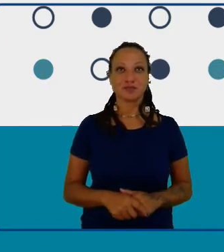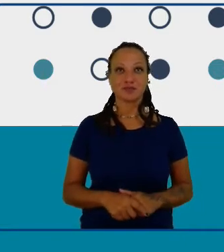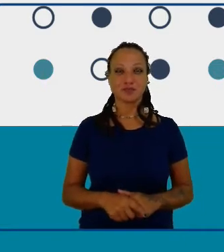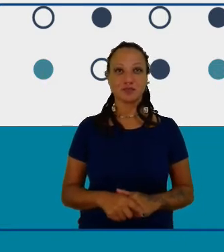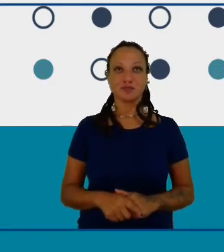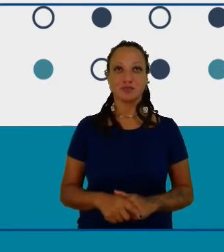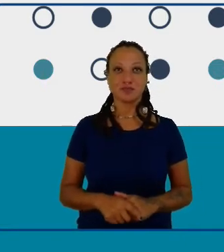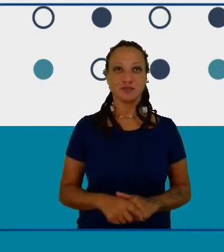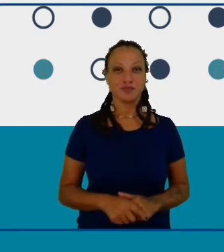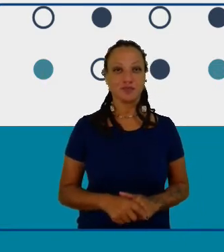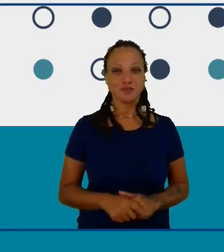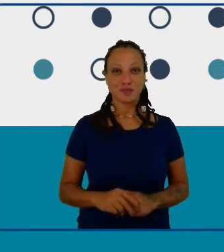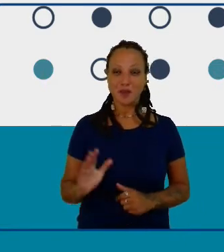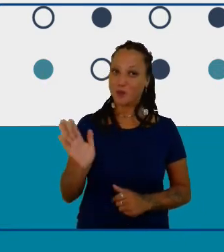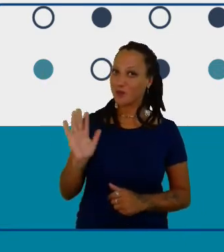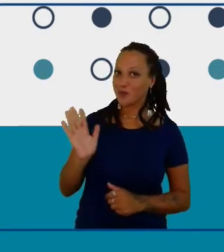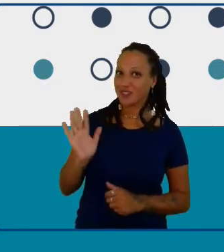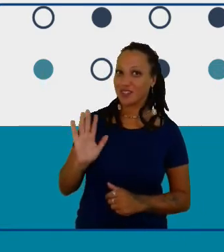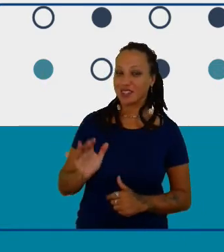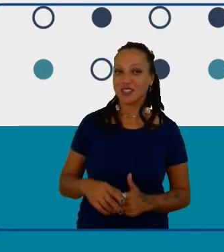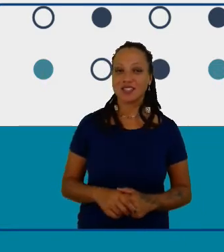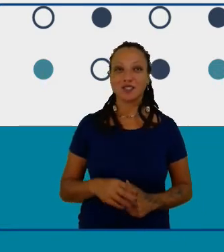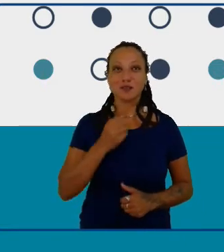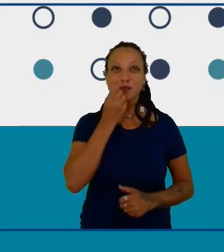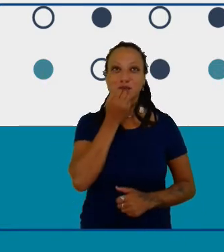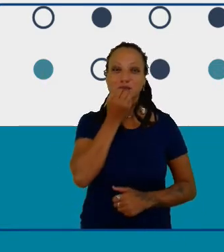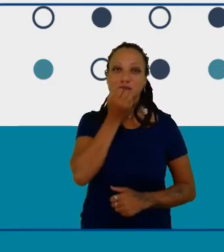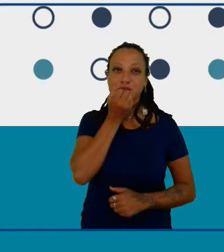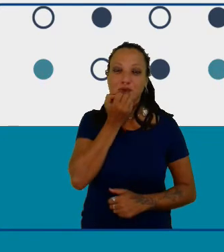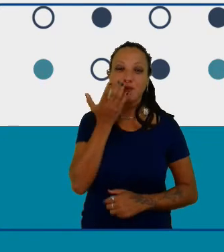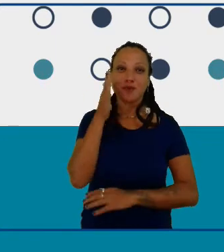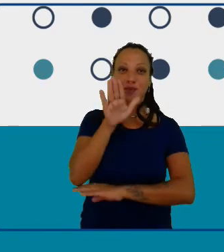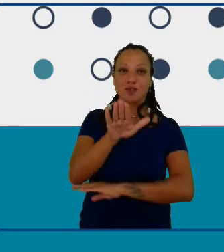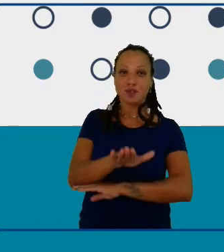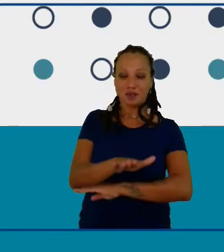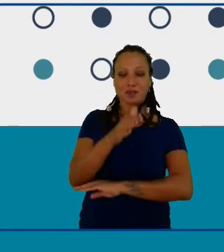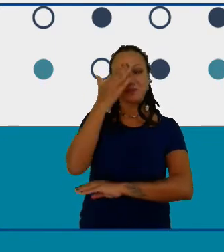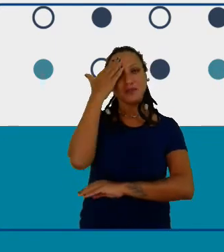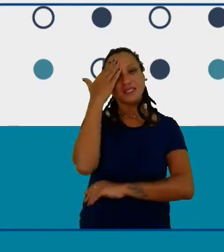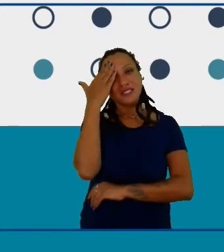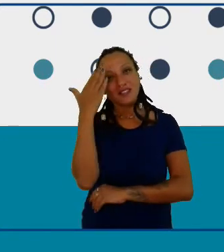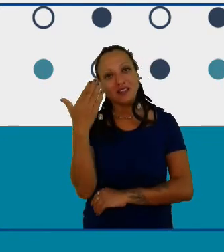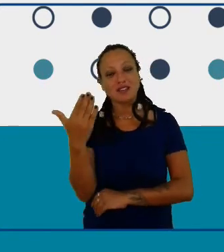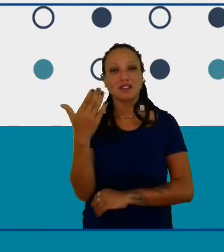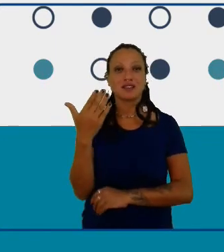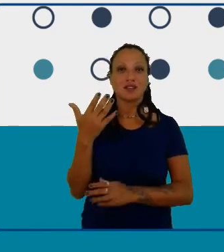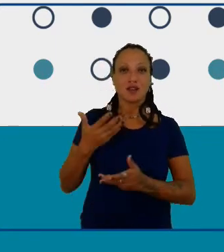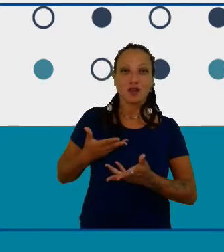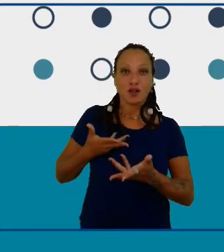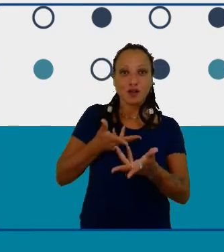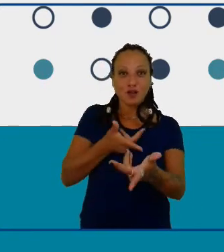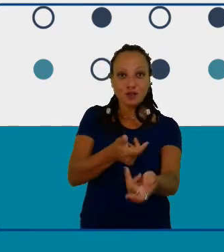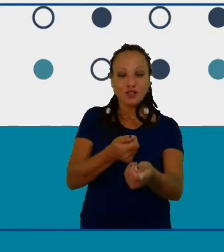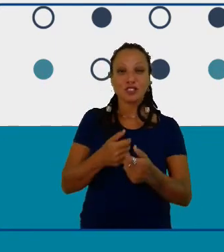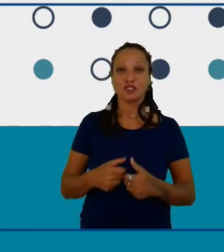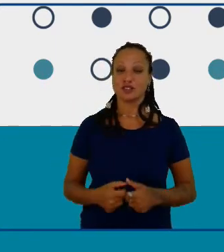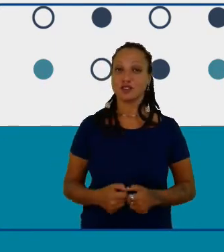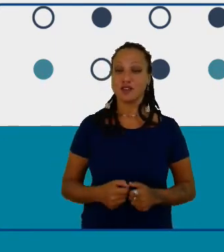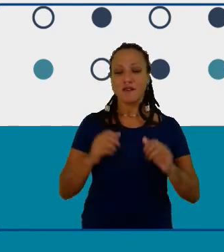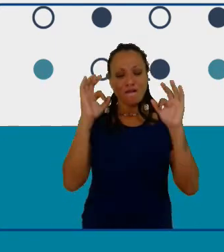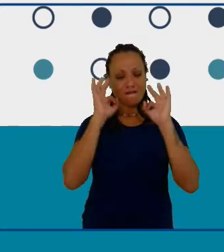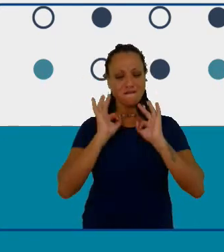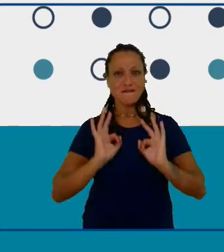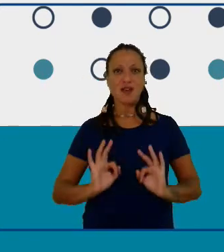Oi gente boa tarde muito obrigada pelo convite eu estou extremamente feliz